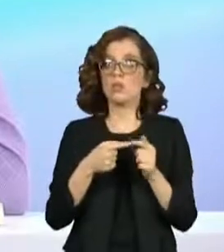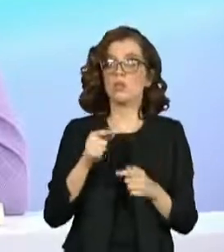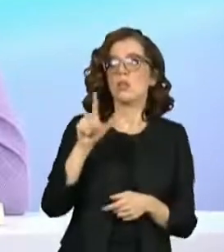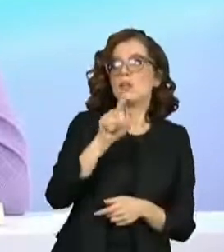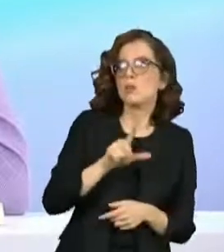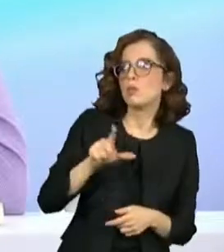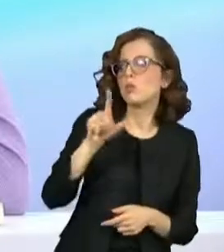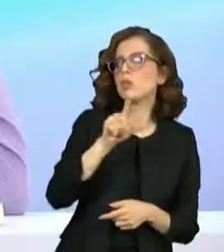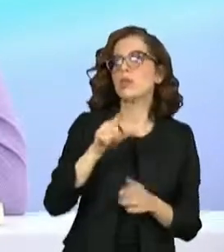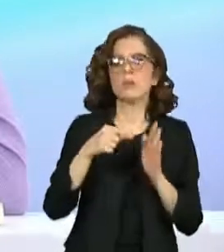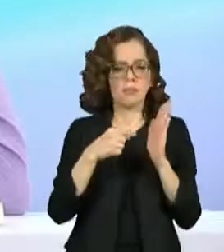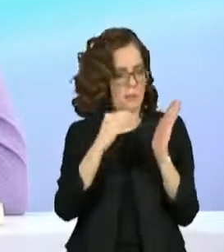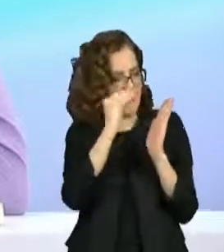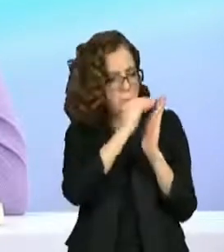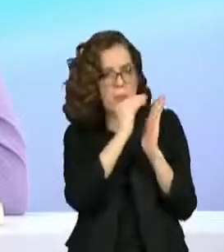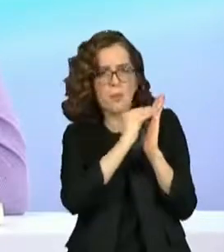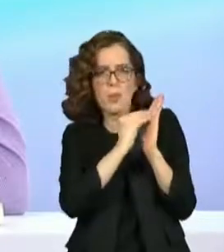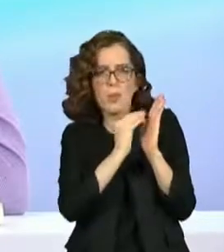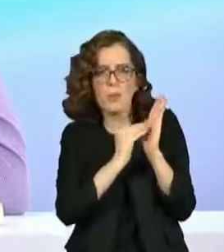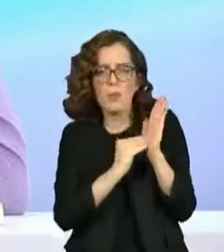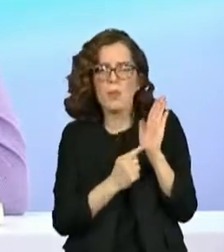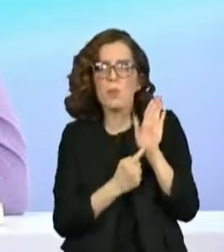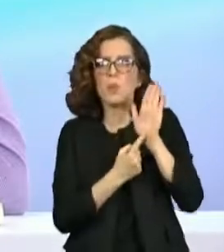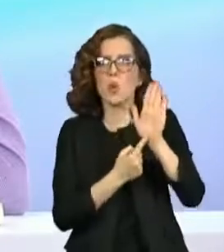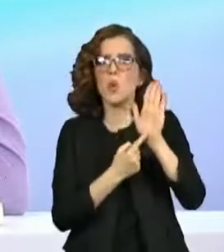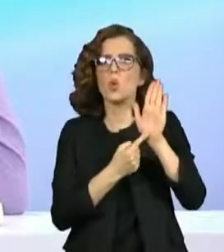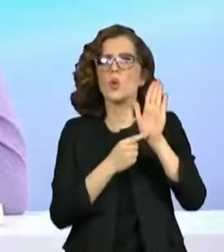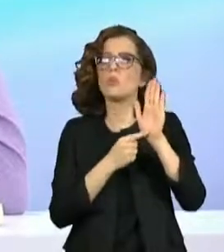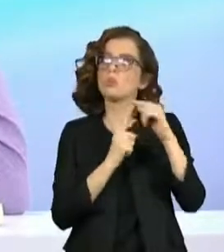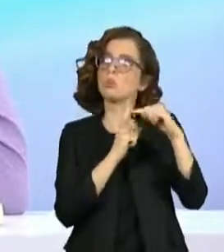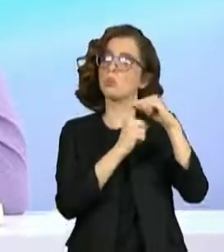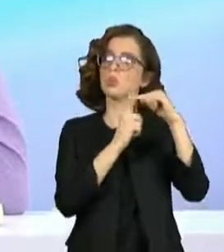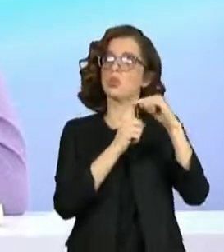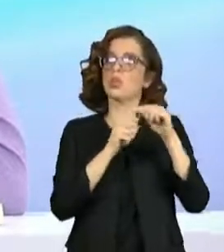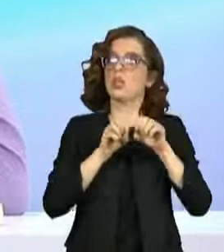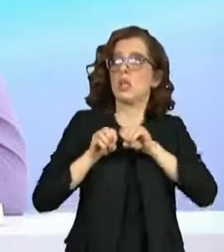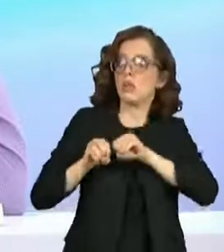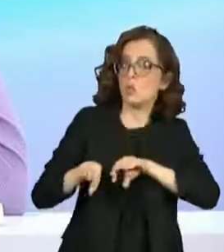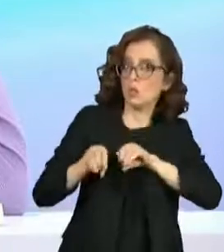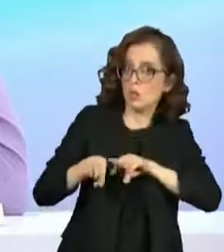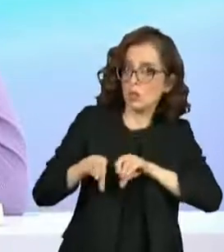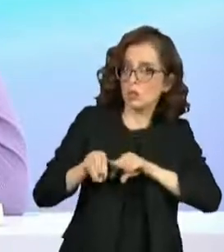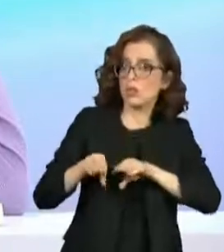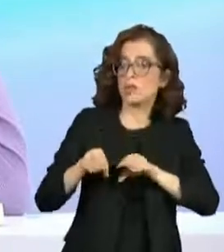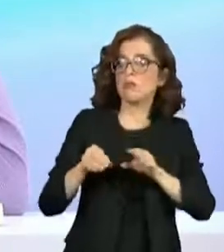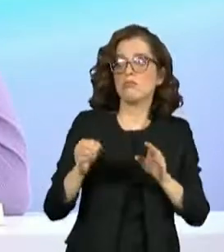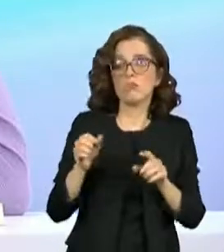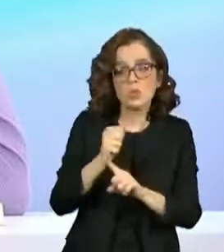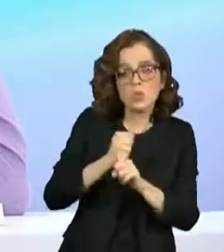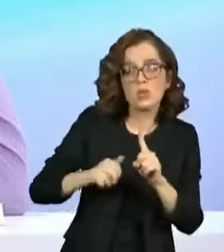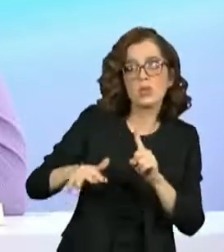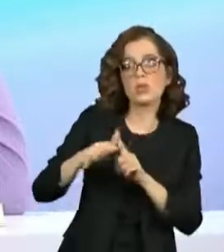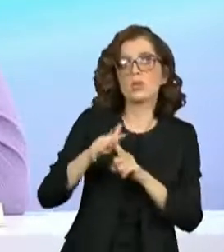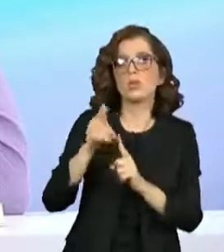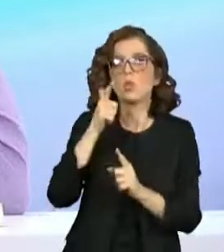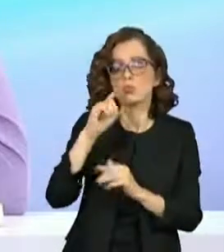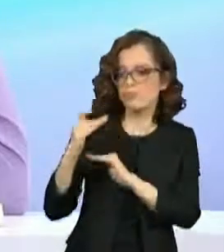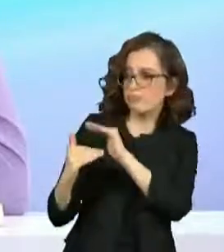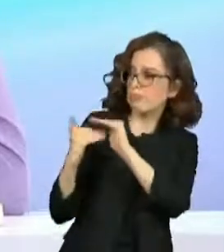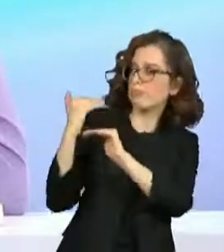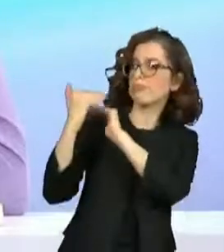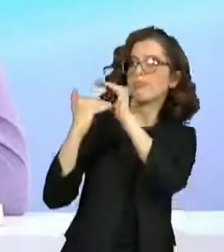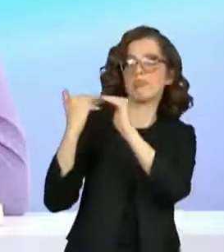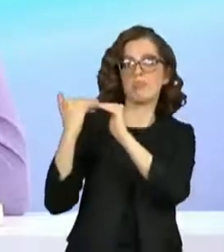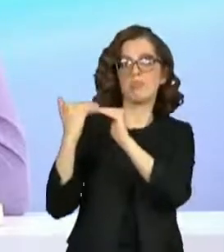série de evidências dos efeitos positivos da educação sobre a sociedade. Você já trouxe aqui algumas dessas evidências. Por exemplo,